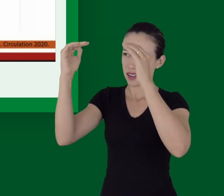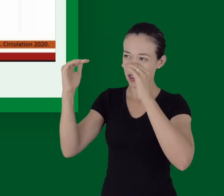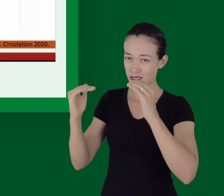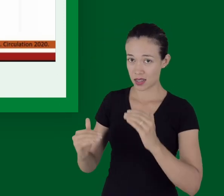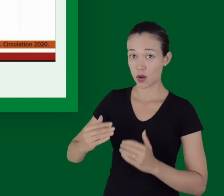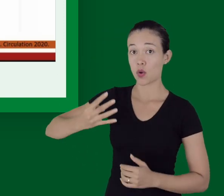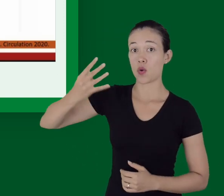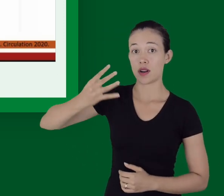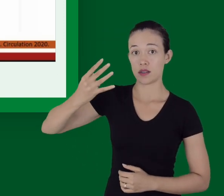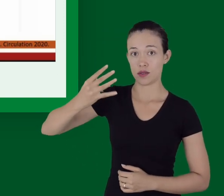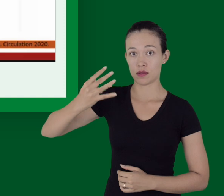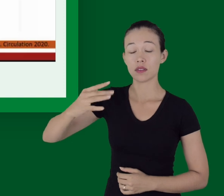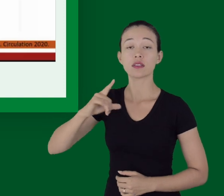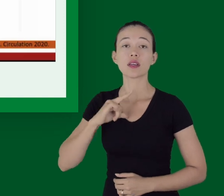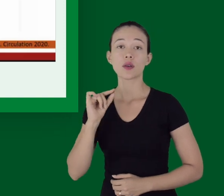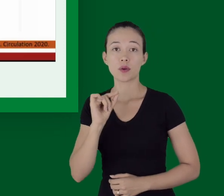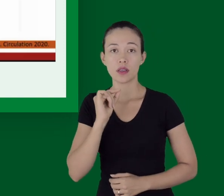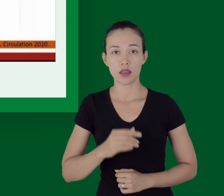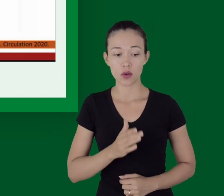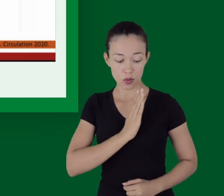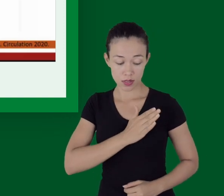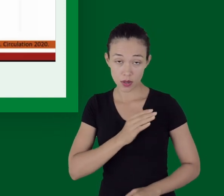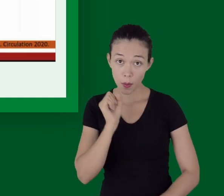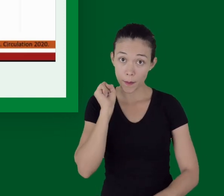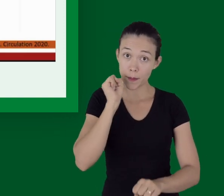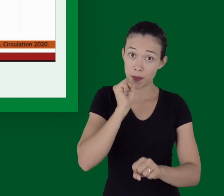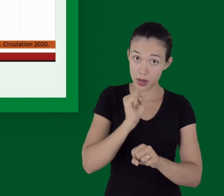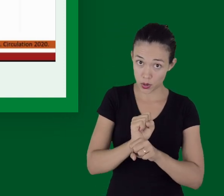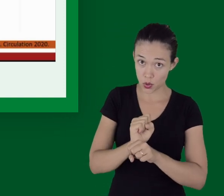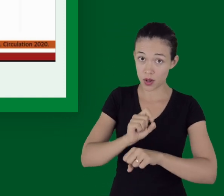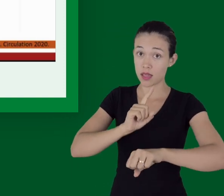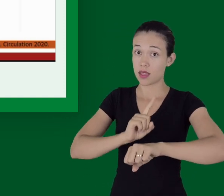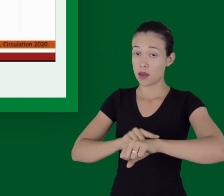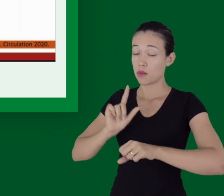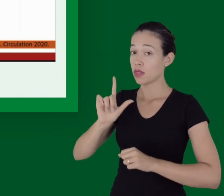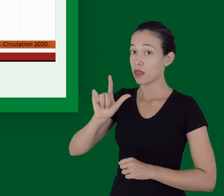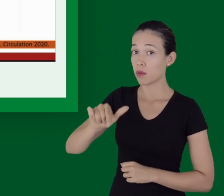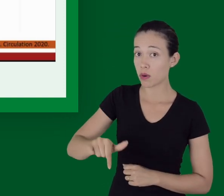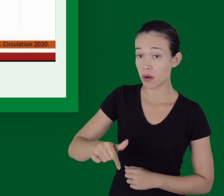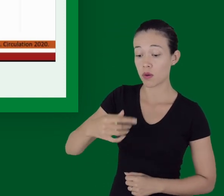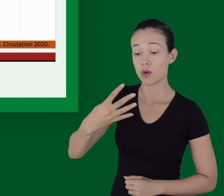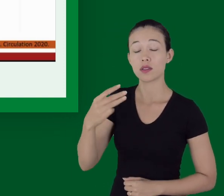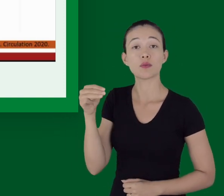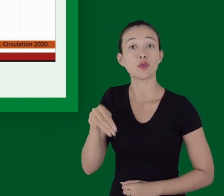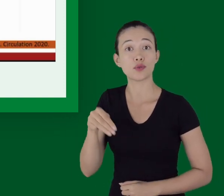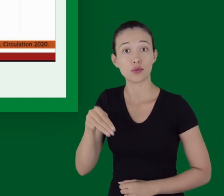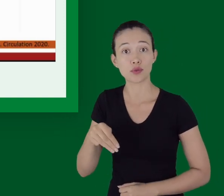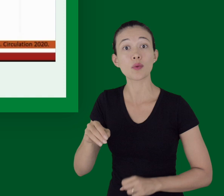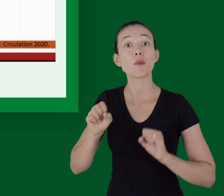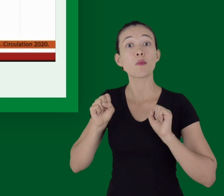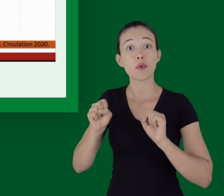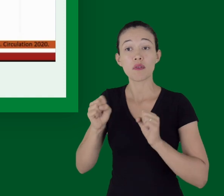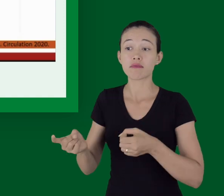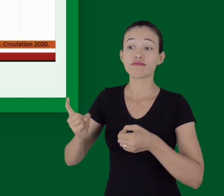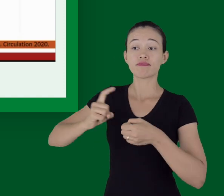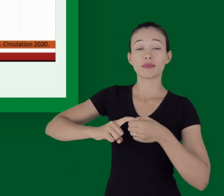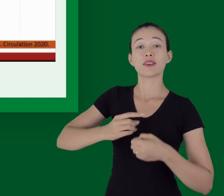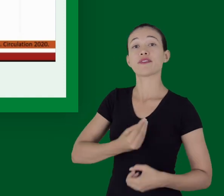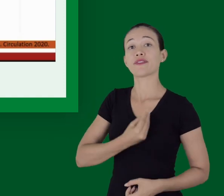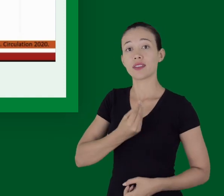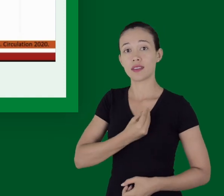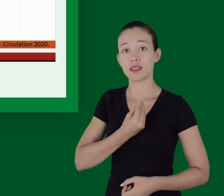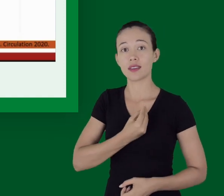inverso, que seria a desfibrilação realizada de forma precoce, até 4 minutos de parada, onde a já tem uma sobrevida de